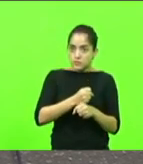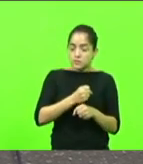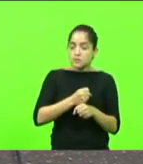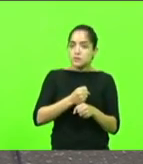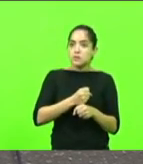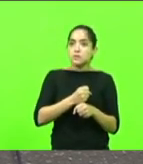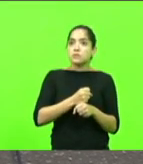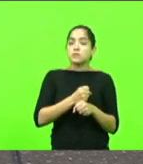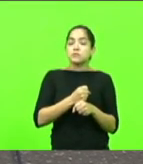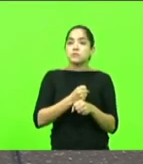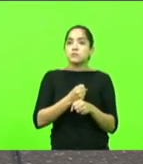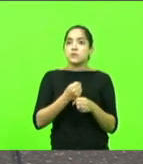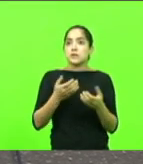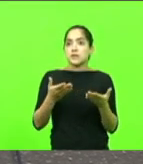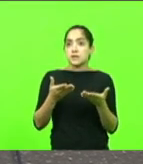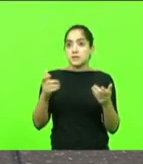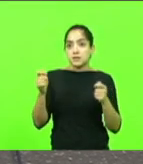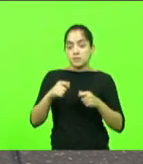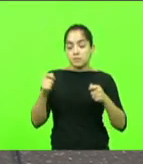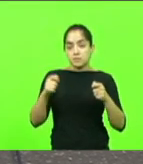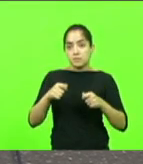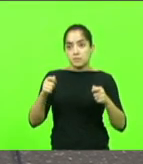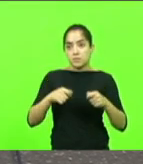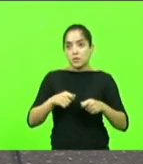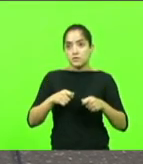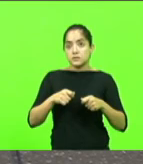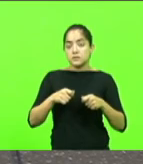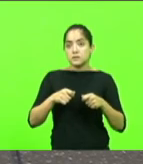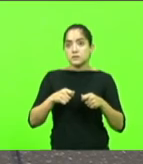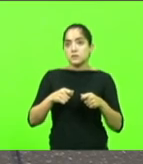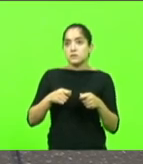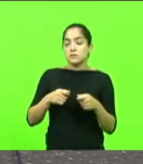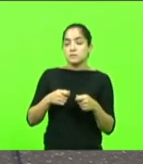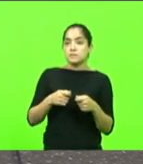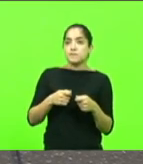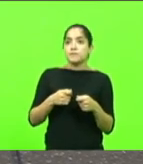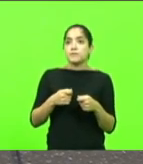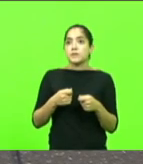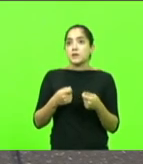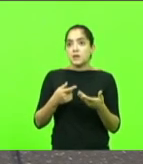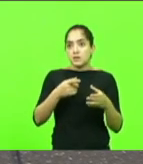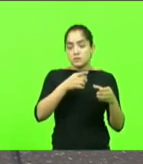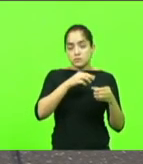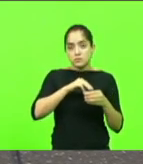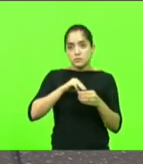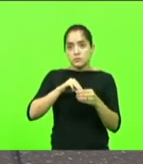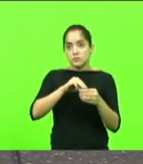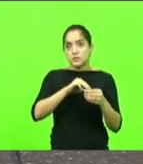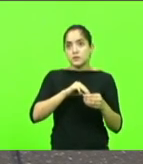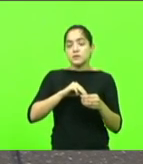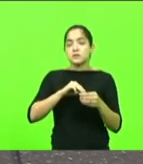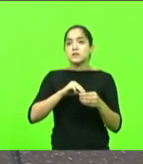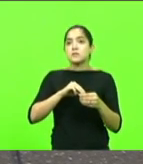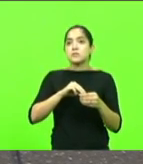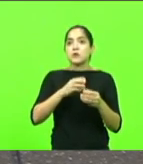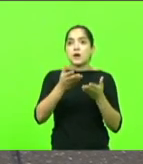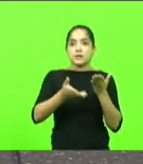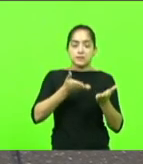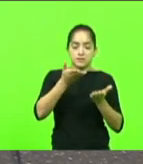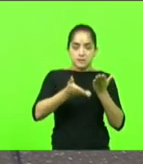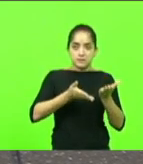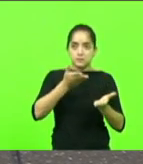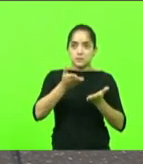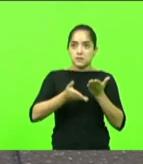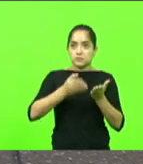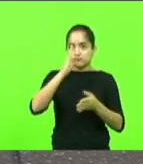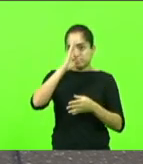que possa chegar nos municípios de Três Barras, atendendo as principais